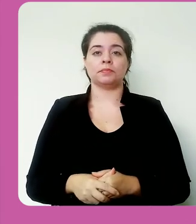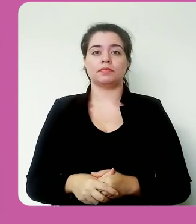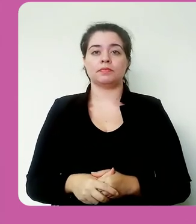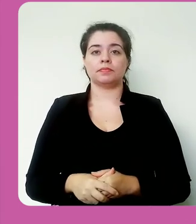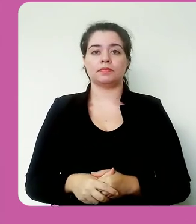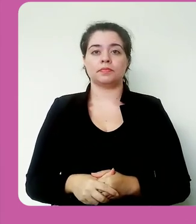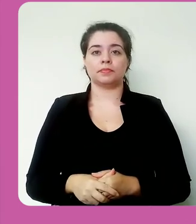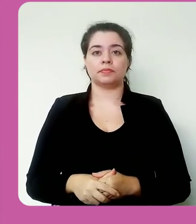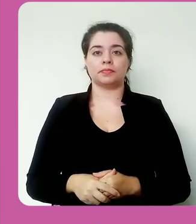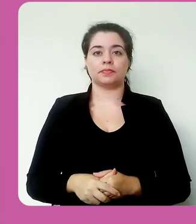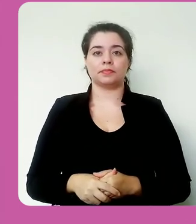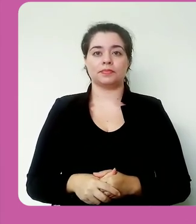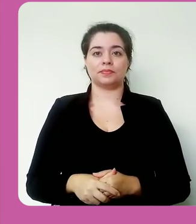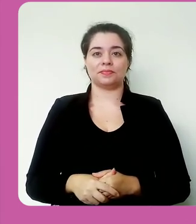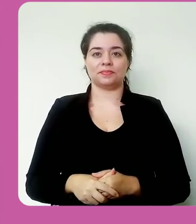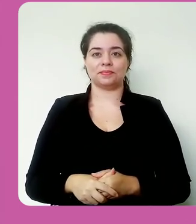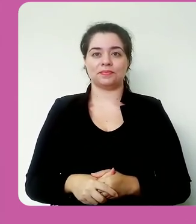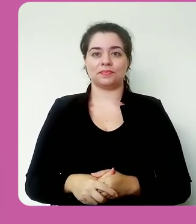então, me tornei estudante,